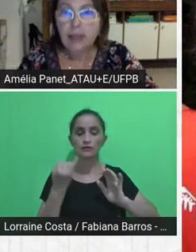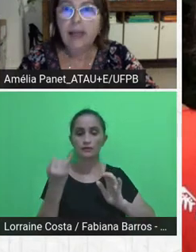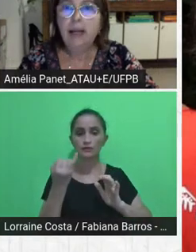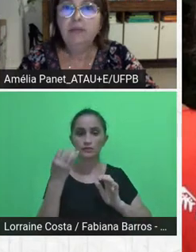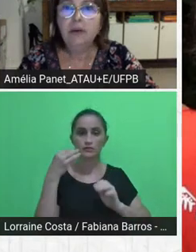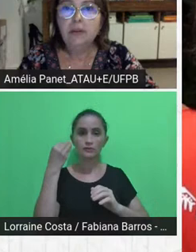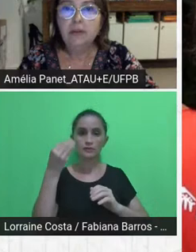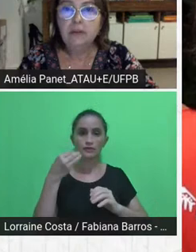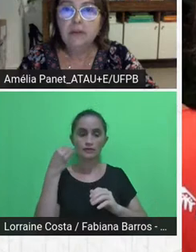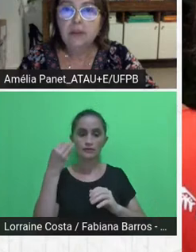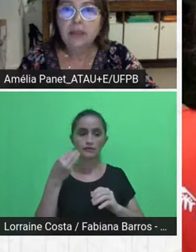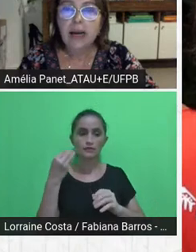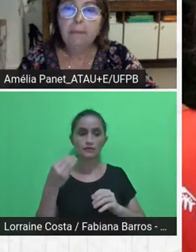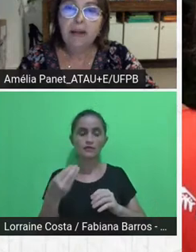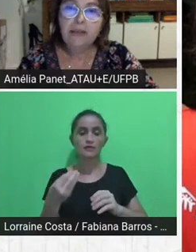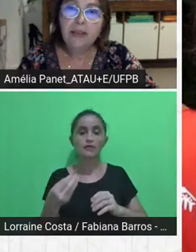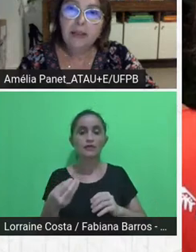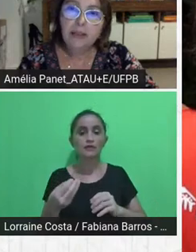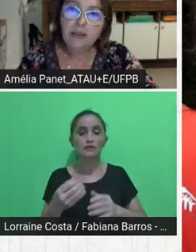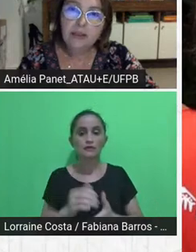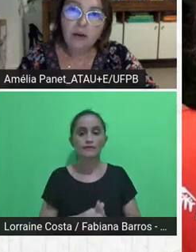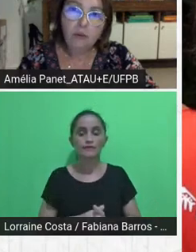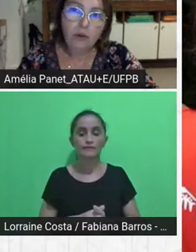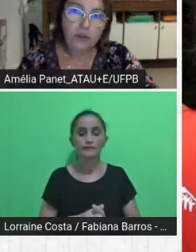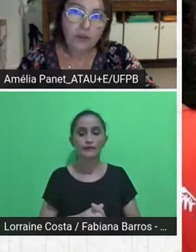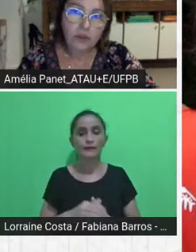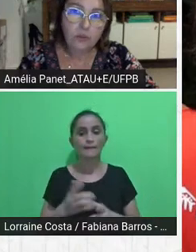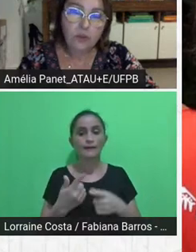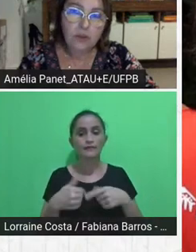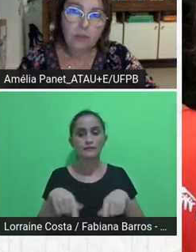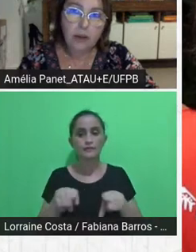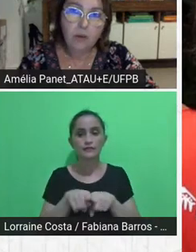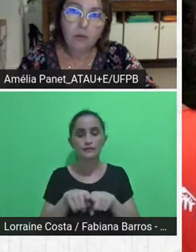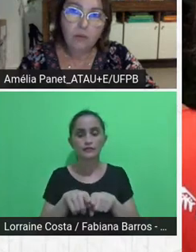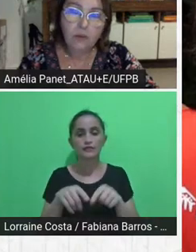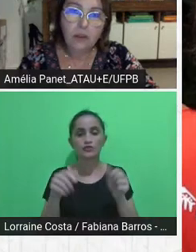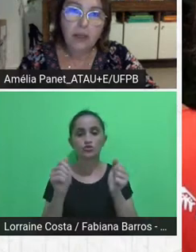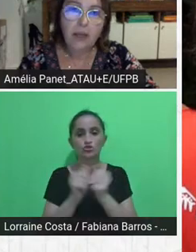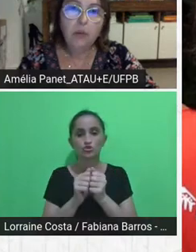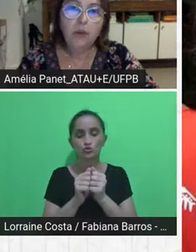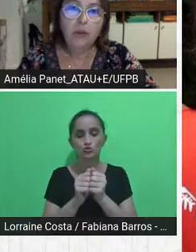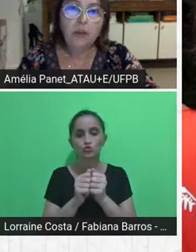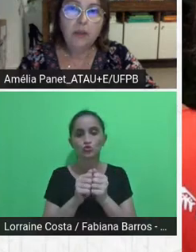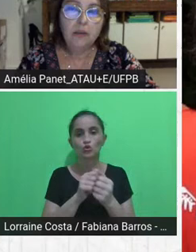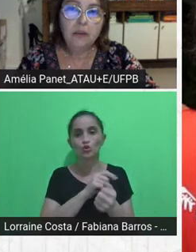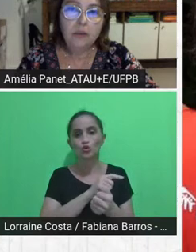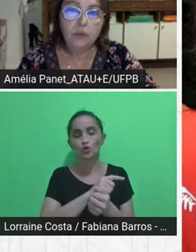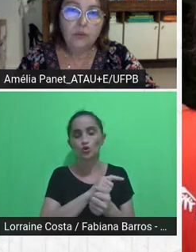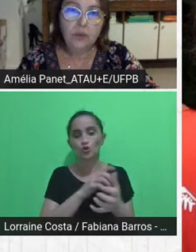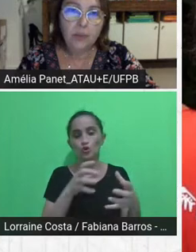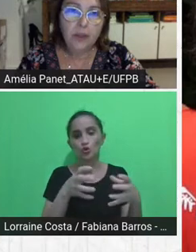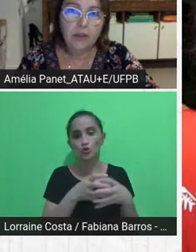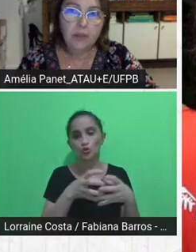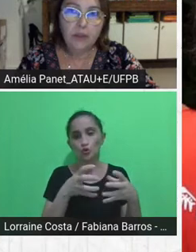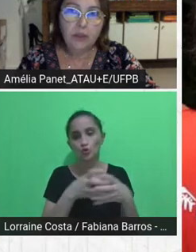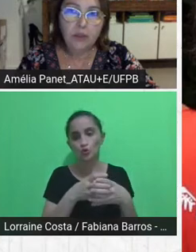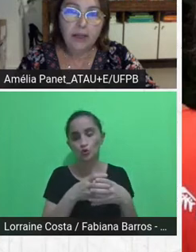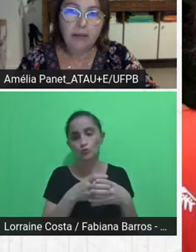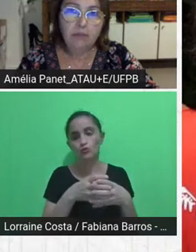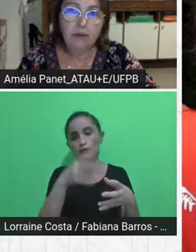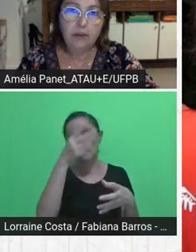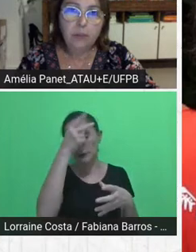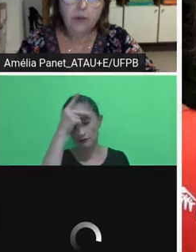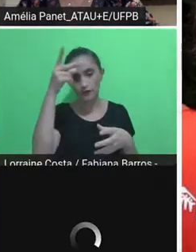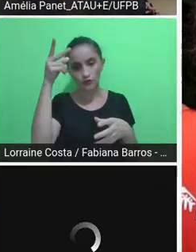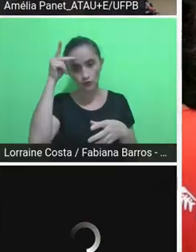relevantes. A parceria inicial com a gestão municipal, embora tenha sido uma experiência bastante